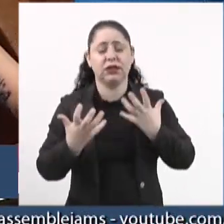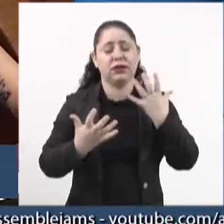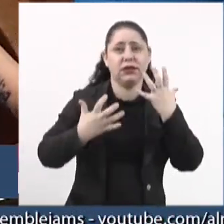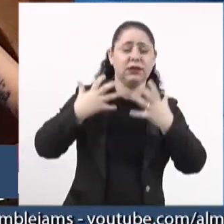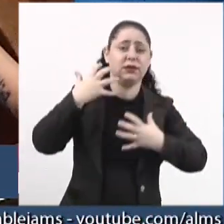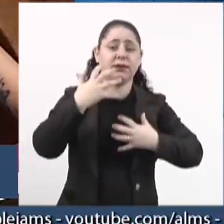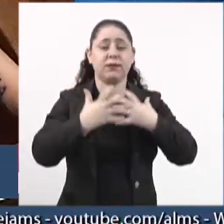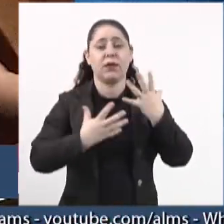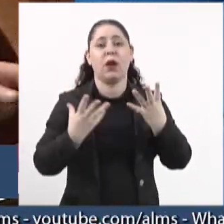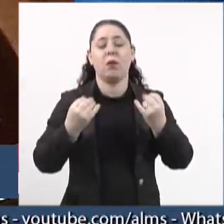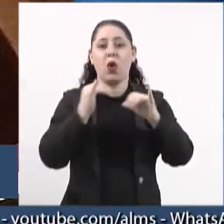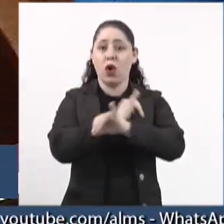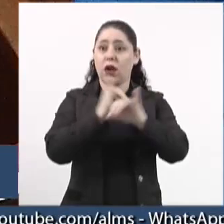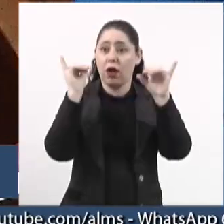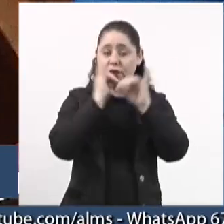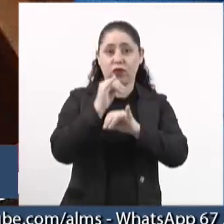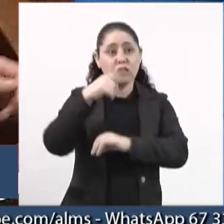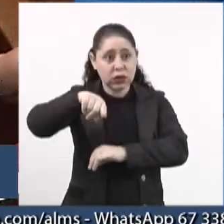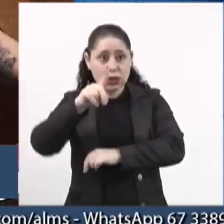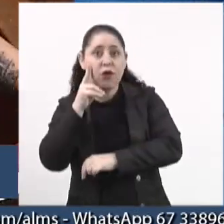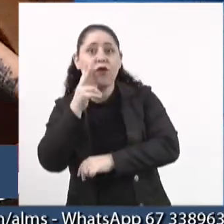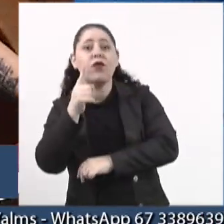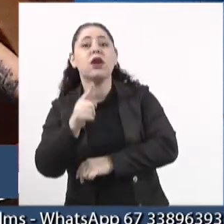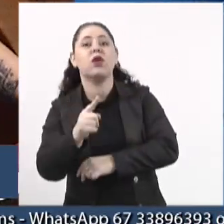Várias reportagens vocês viram.